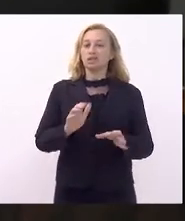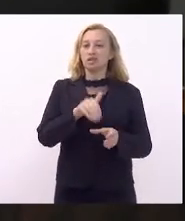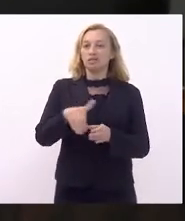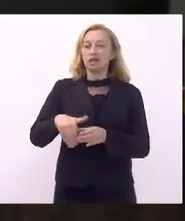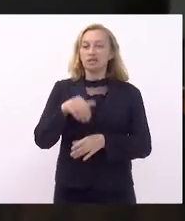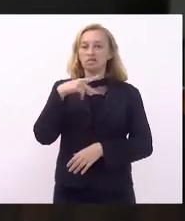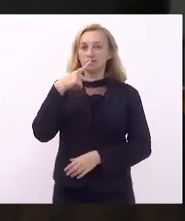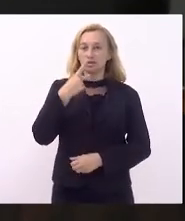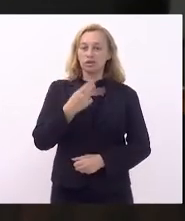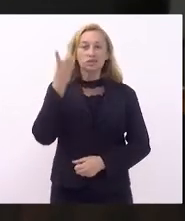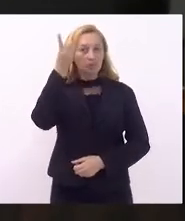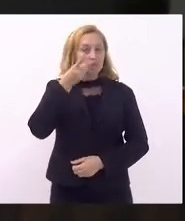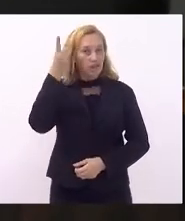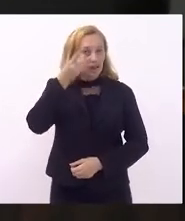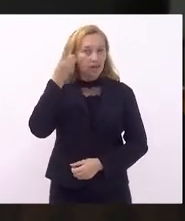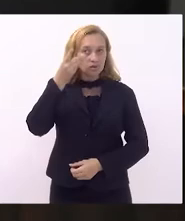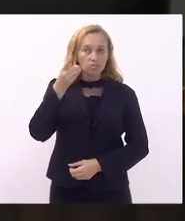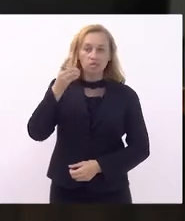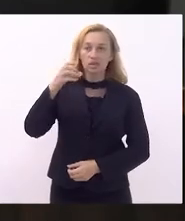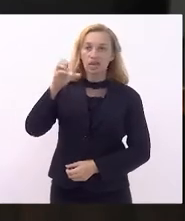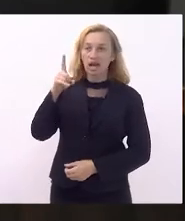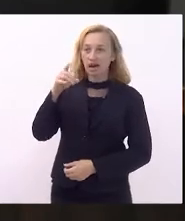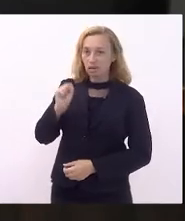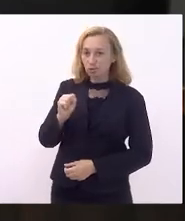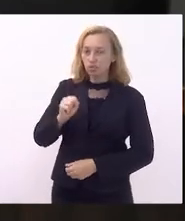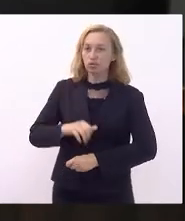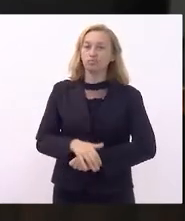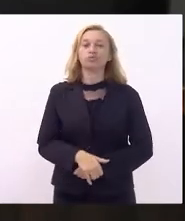deputado Carlos Macedo,